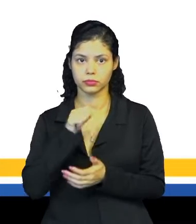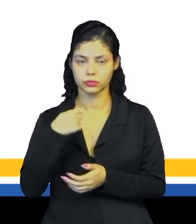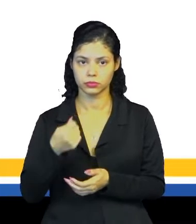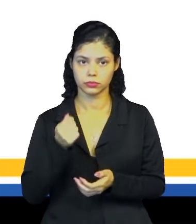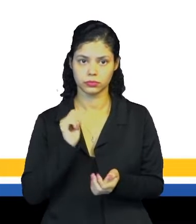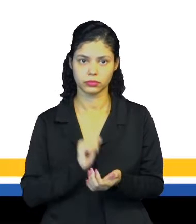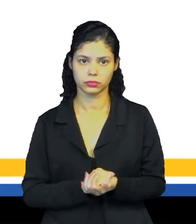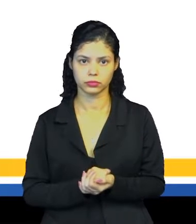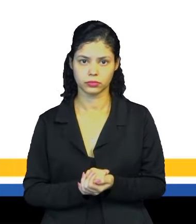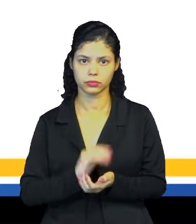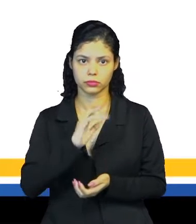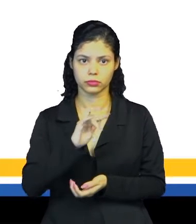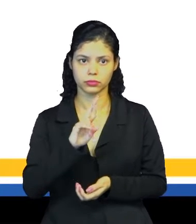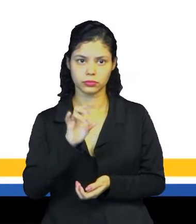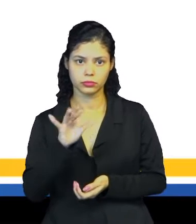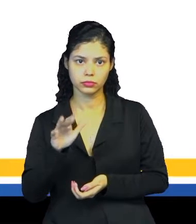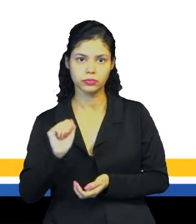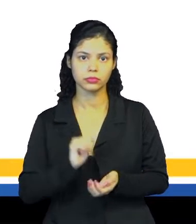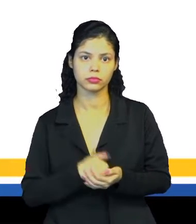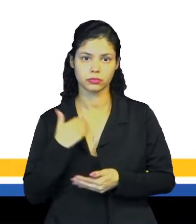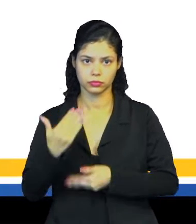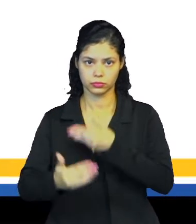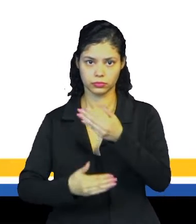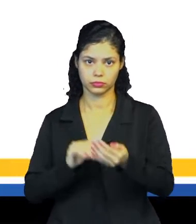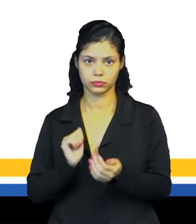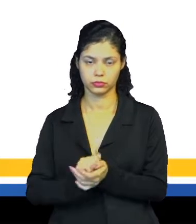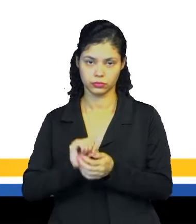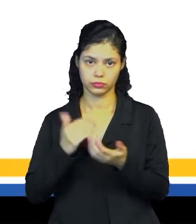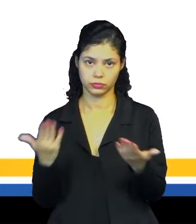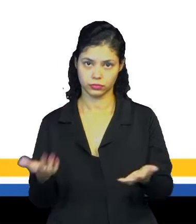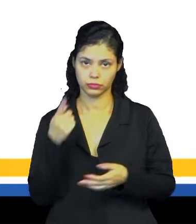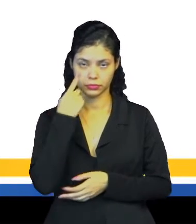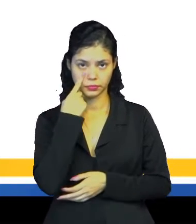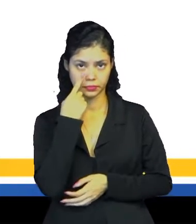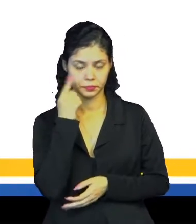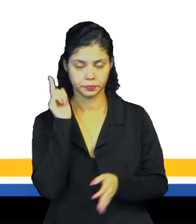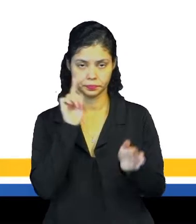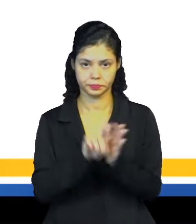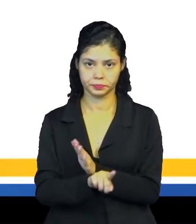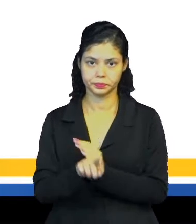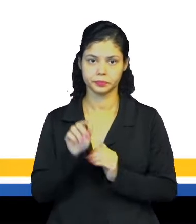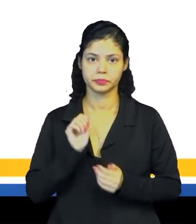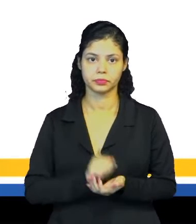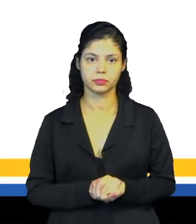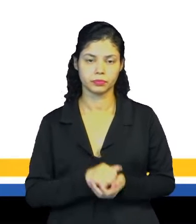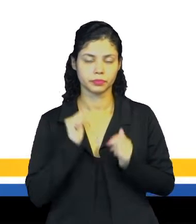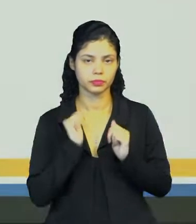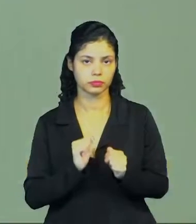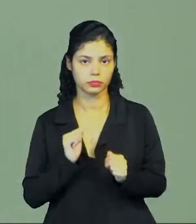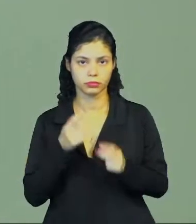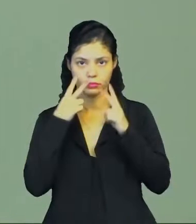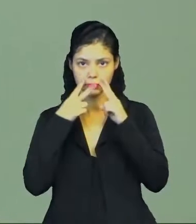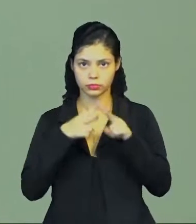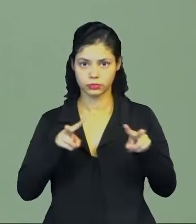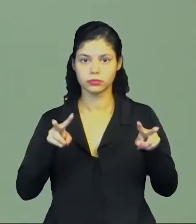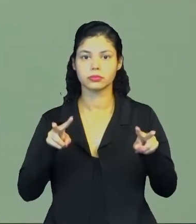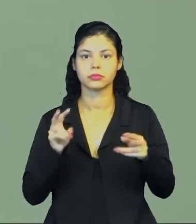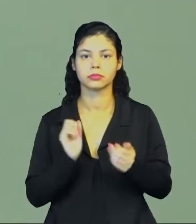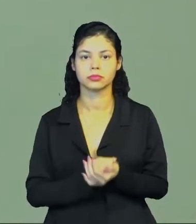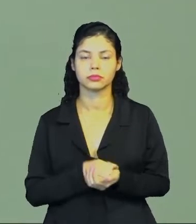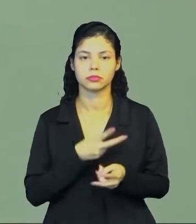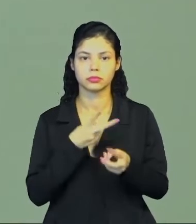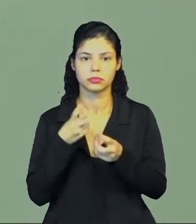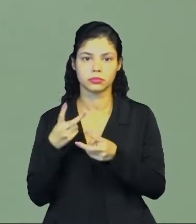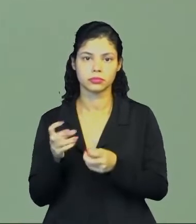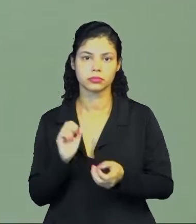símbolos de civilização e progresso, né? Então, nessa questão, nós podemos observar que